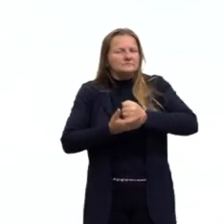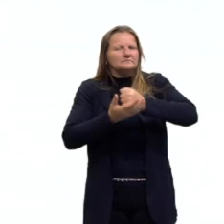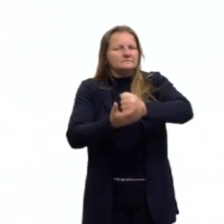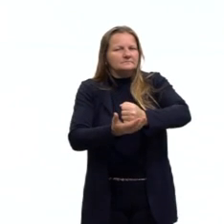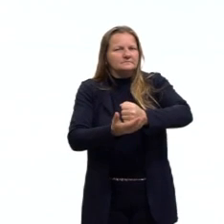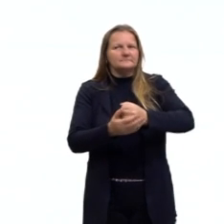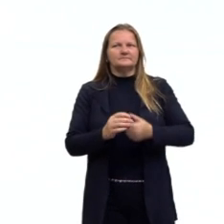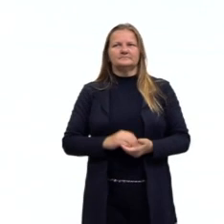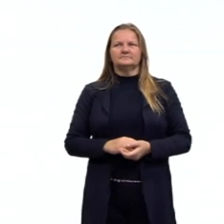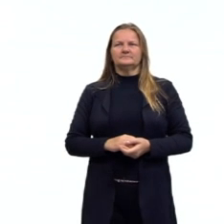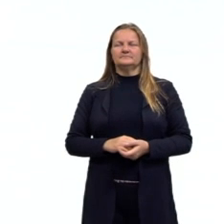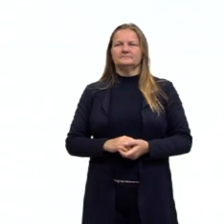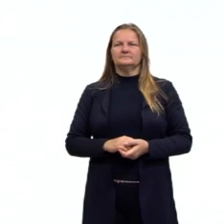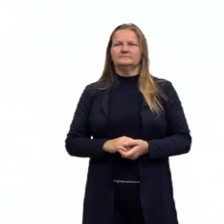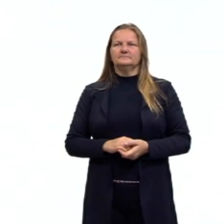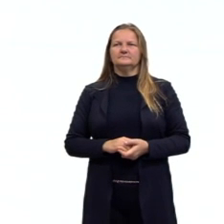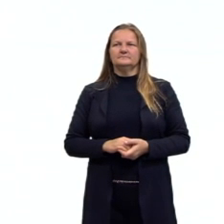vocês.